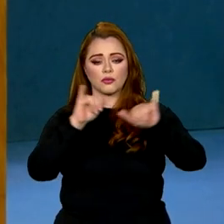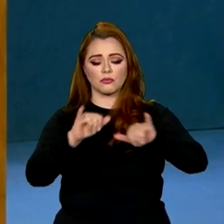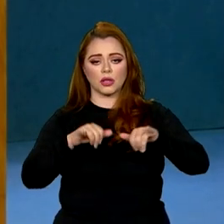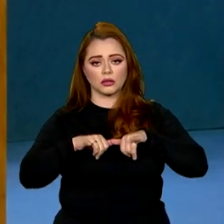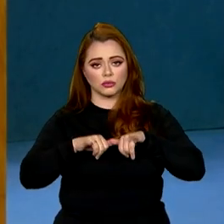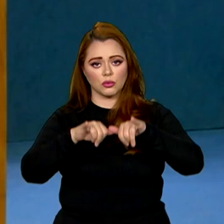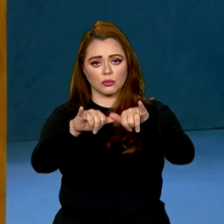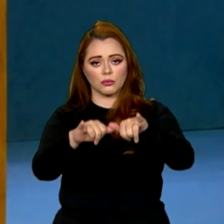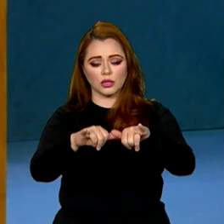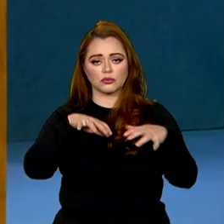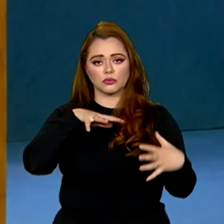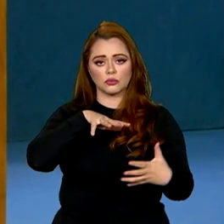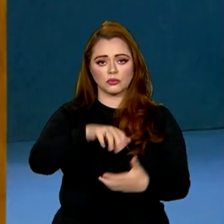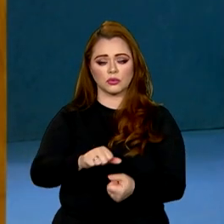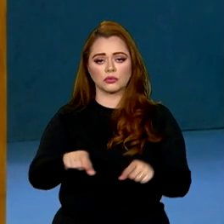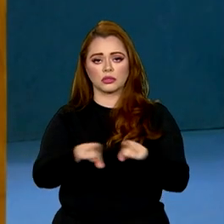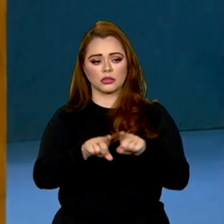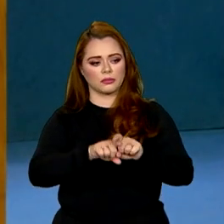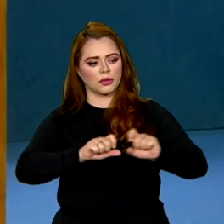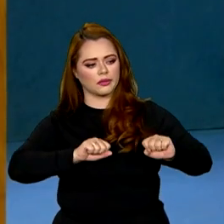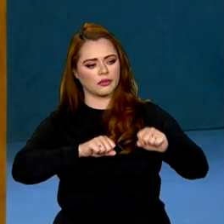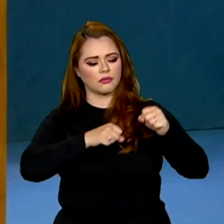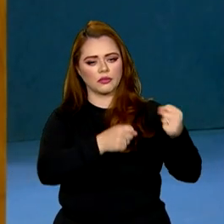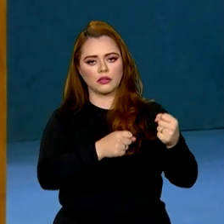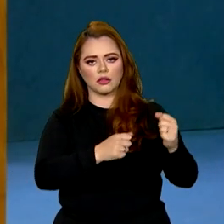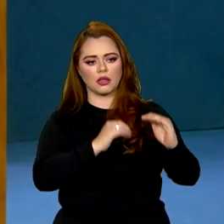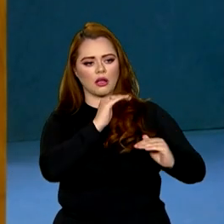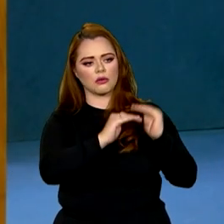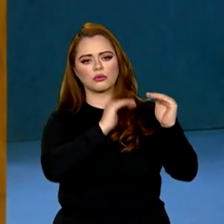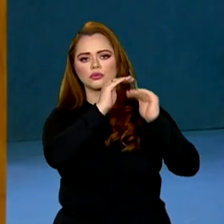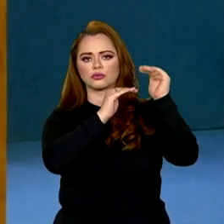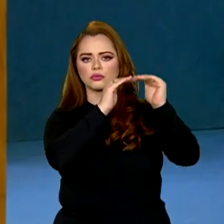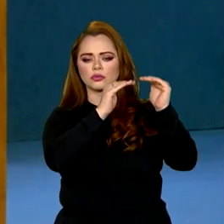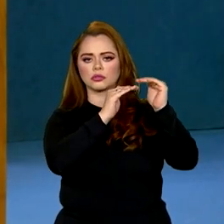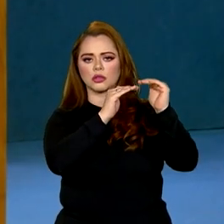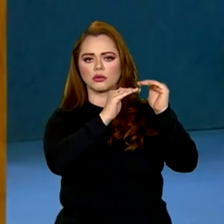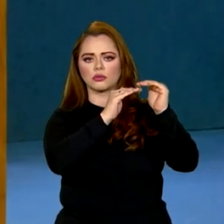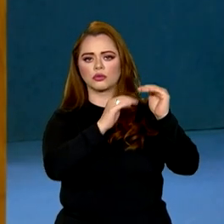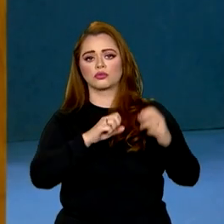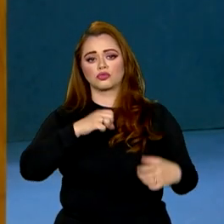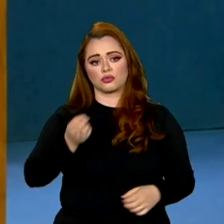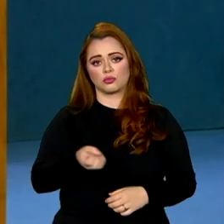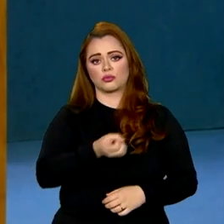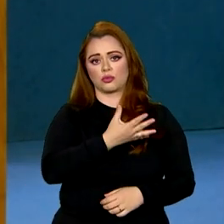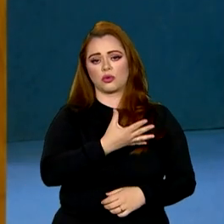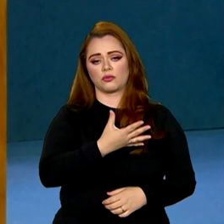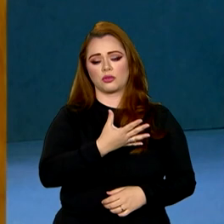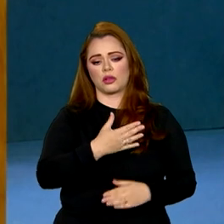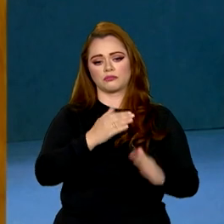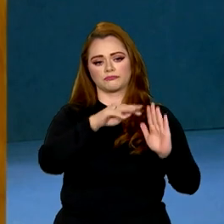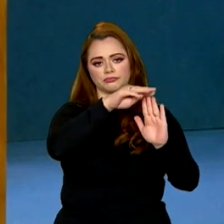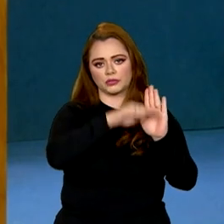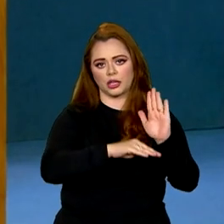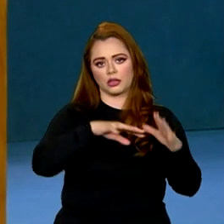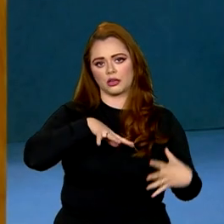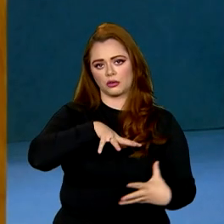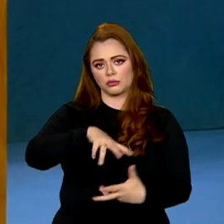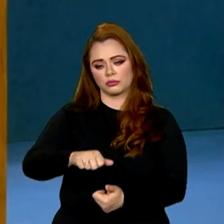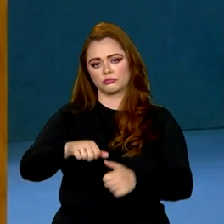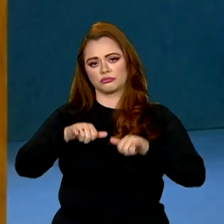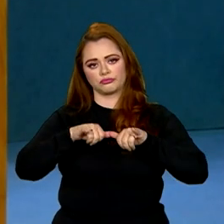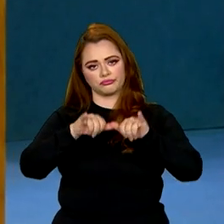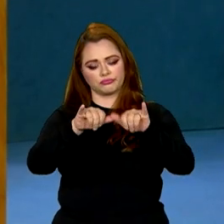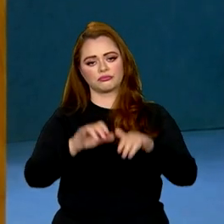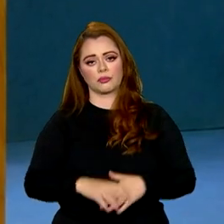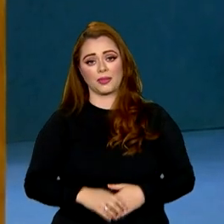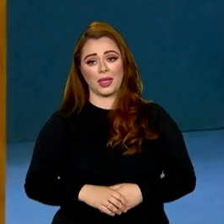e para defender a construção de uma nova ordem econômica internacional. Infelizmente, muitas de